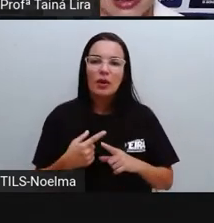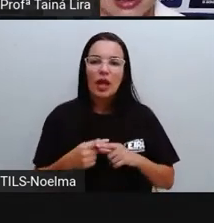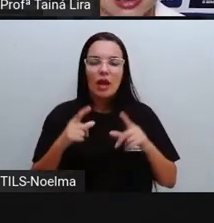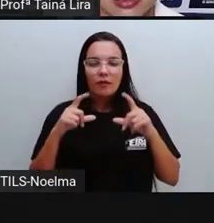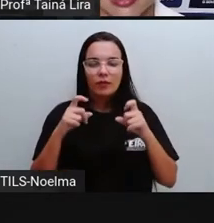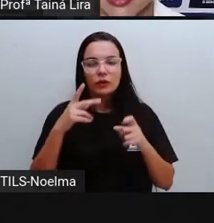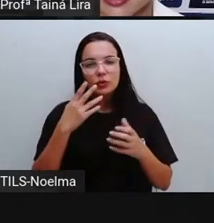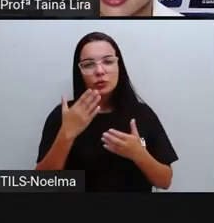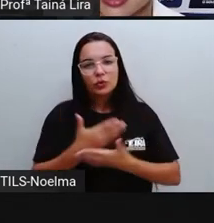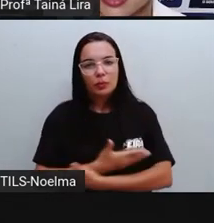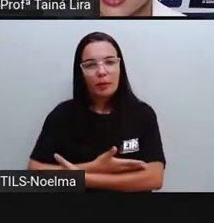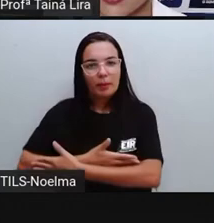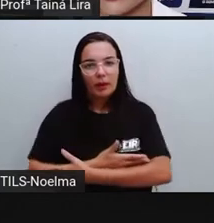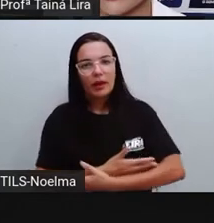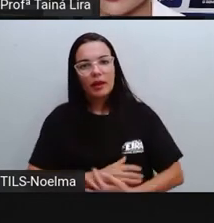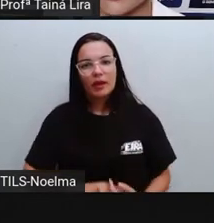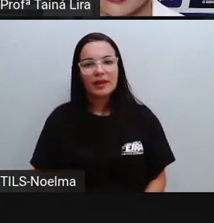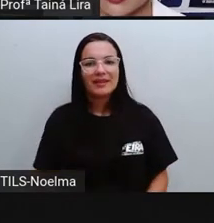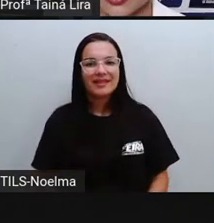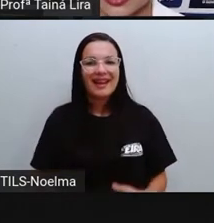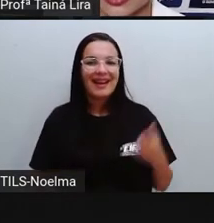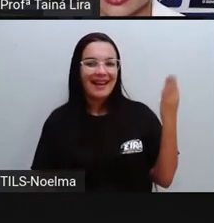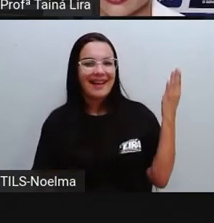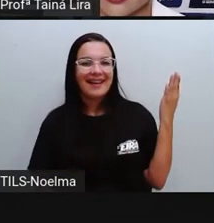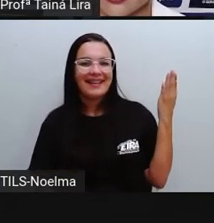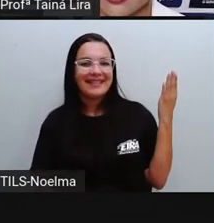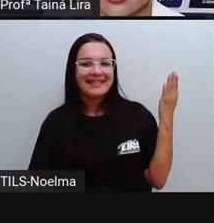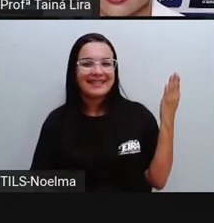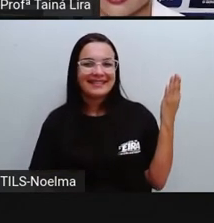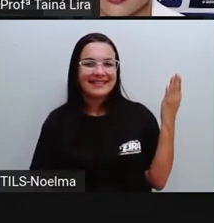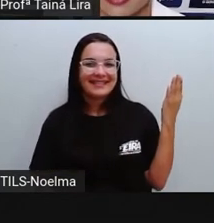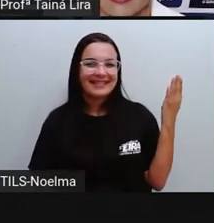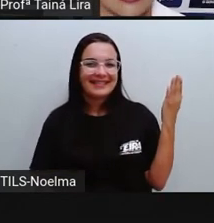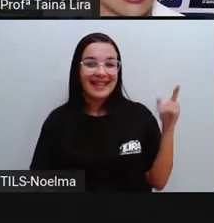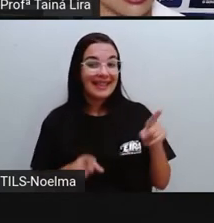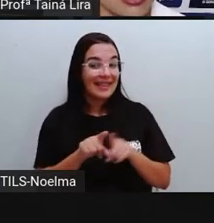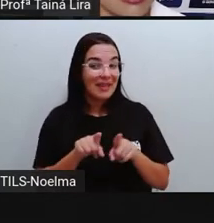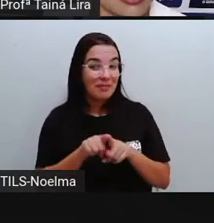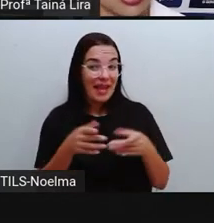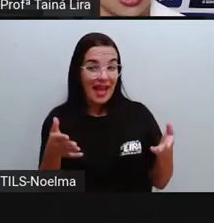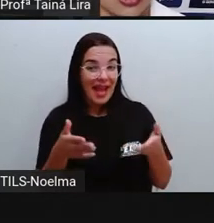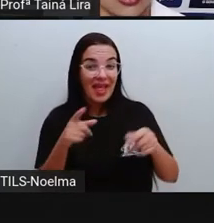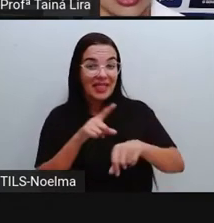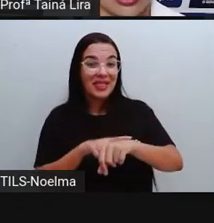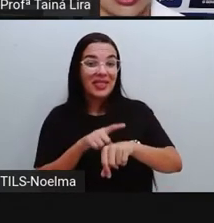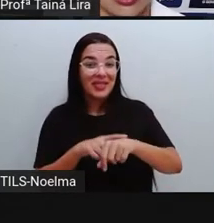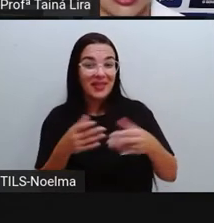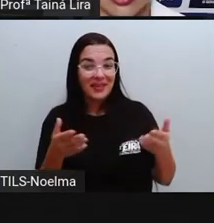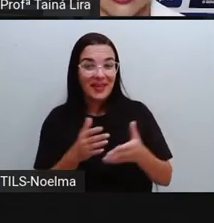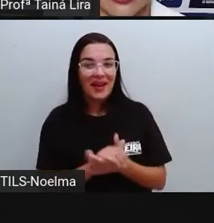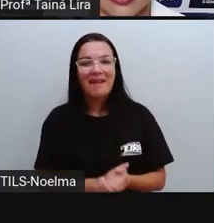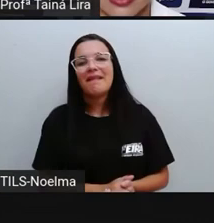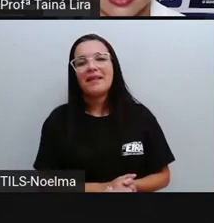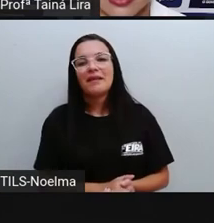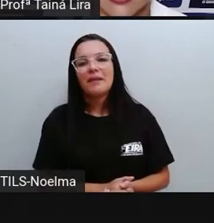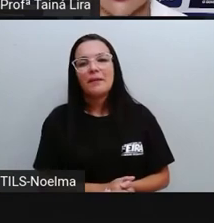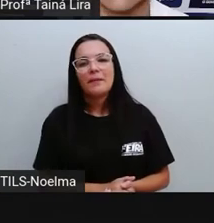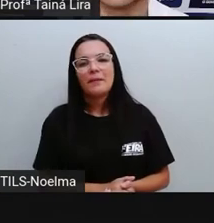bebê aí. Olha lá do batom. Uma mais atual aí do chocolate batom.